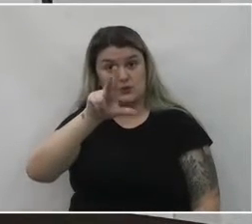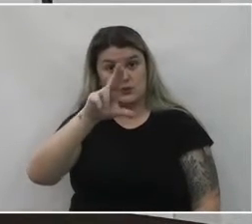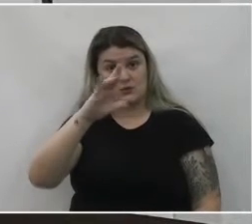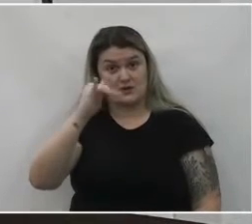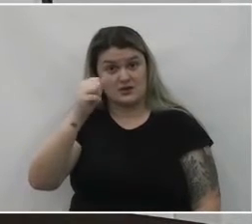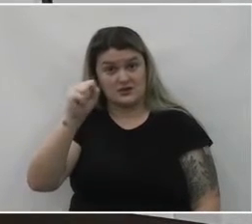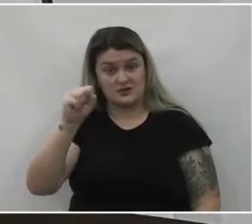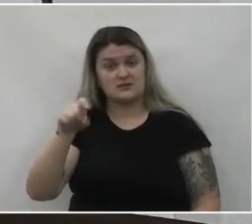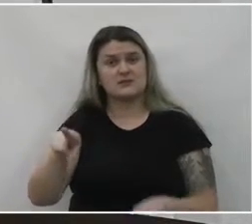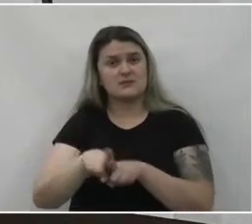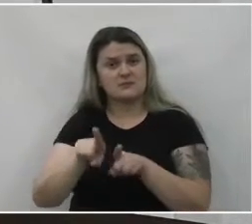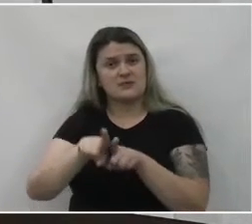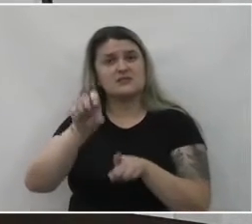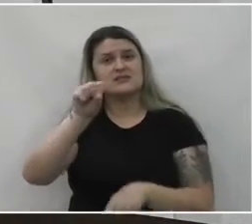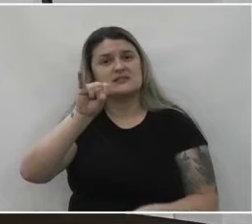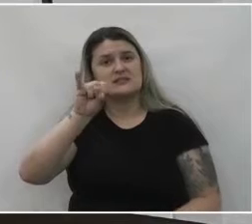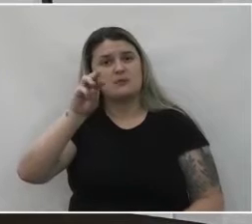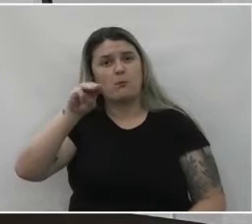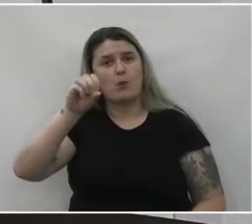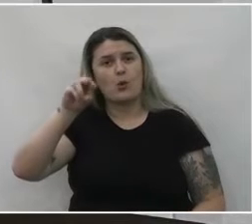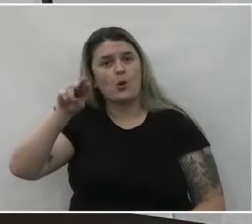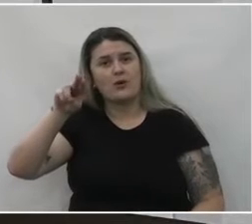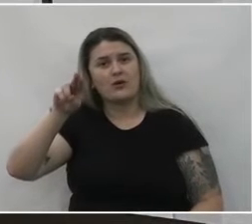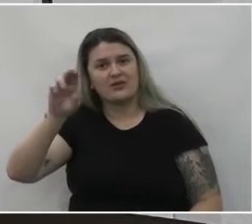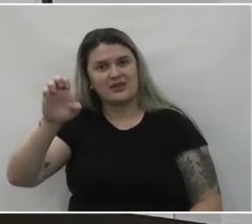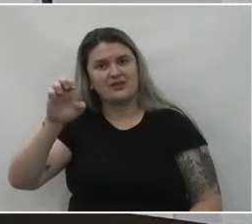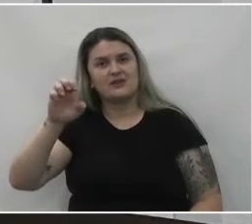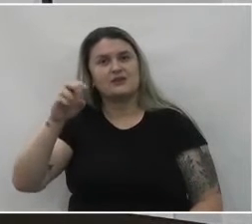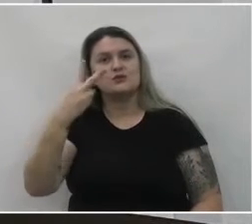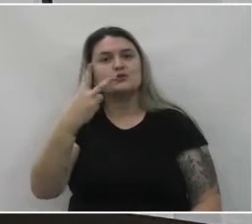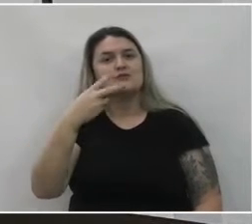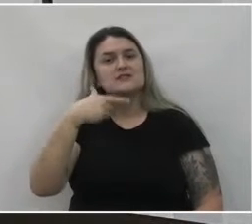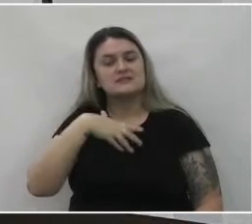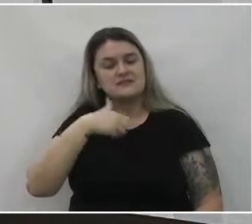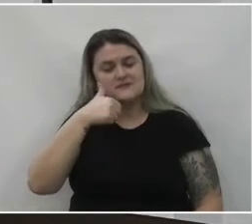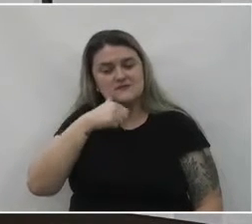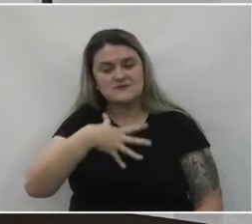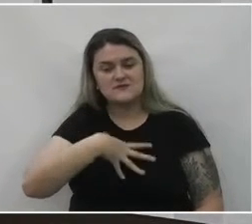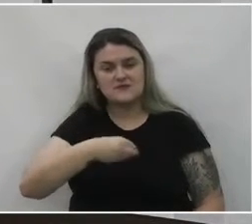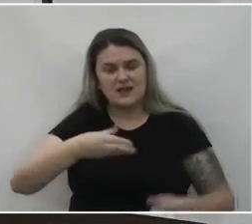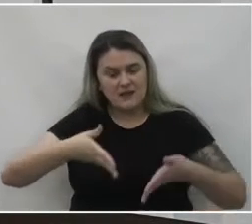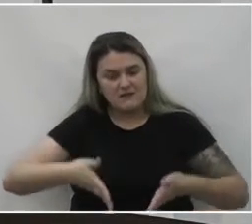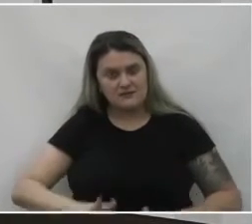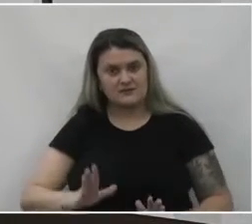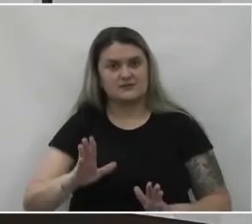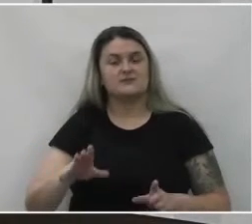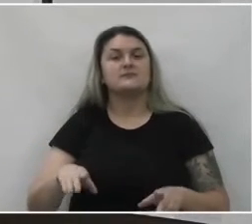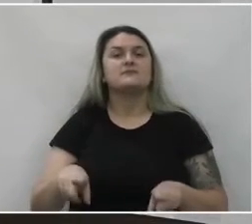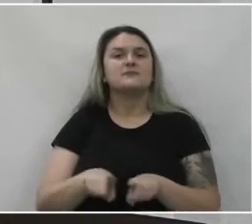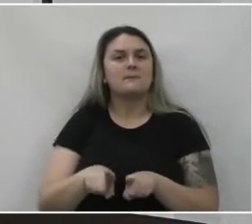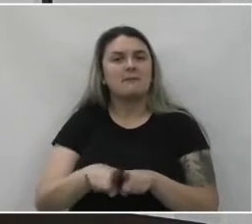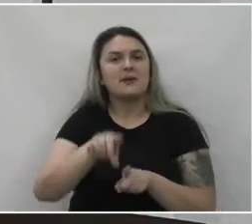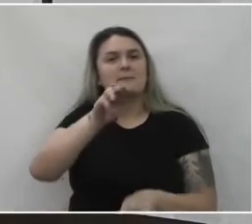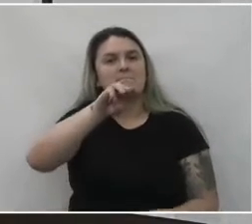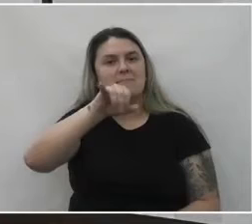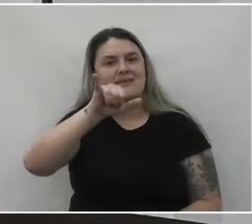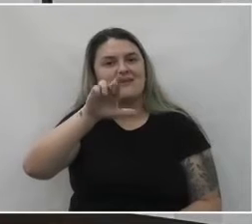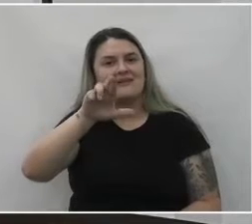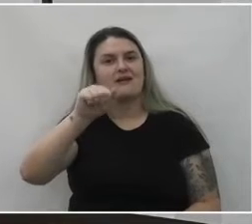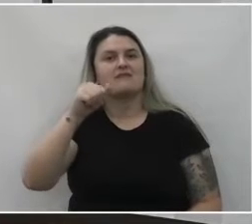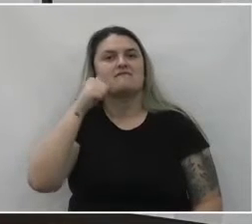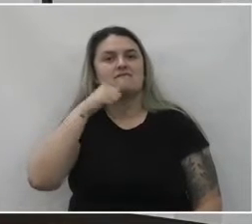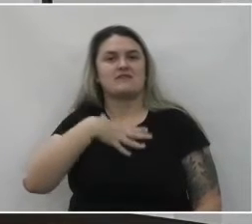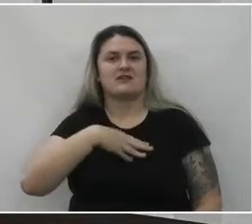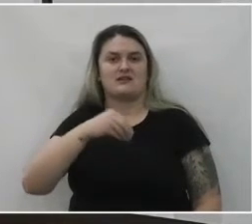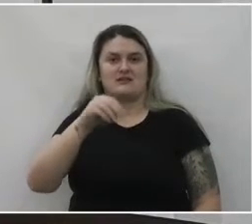Castro e suas gêmeas Bárbara e Isabela, Miriam Mills e sua filha Sara. Enquanto os